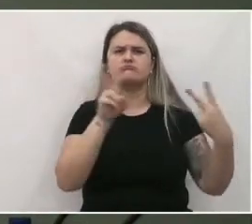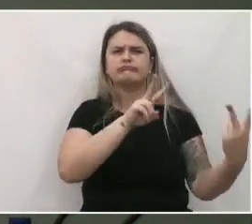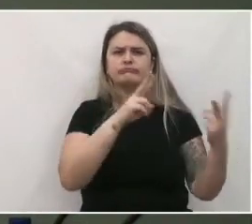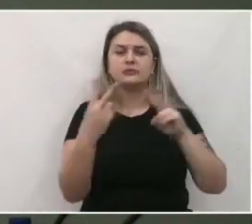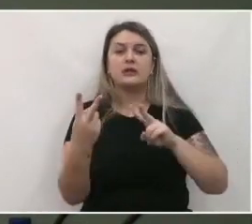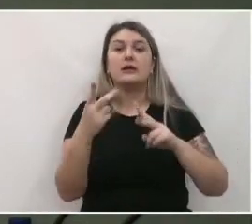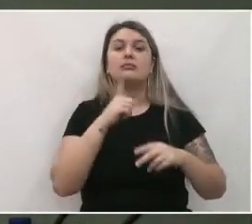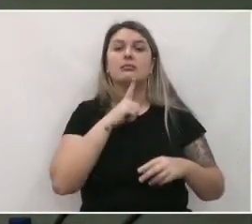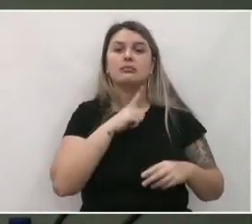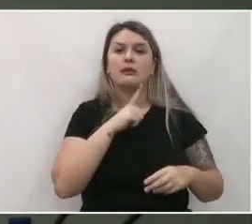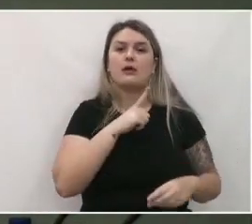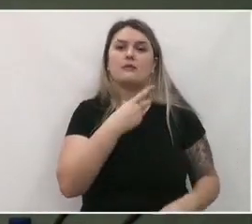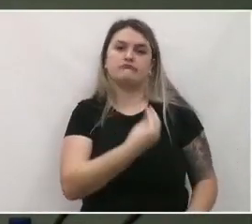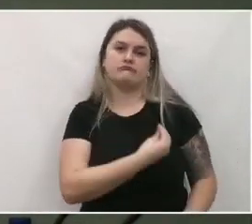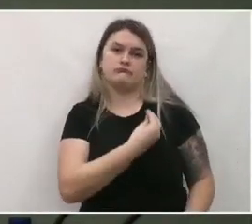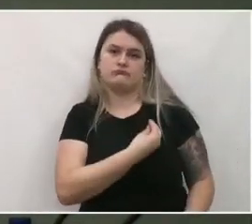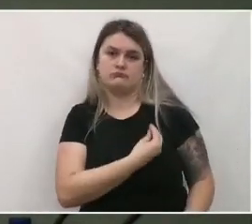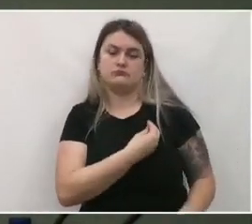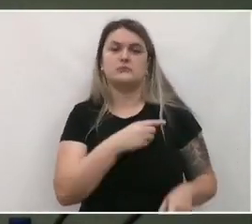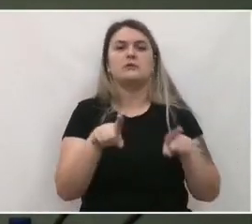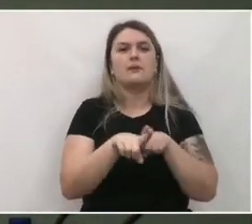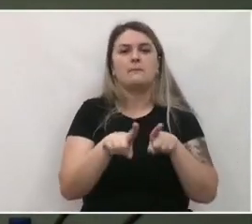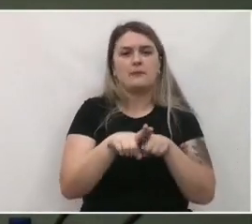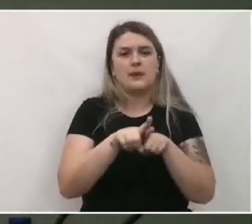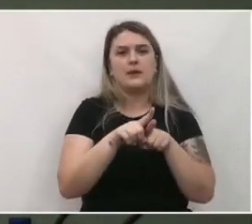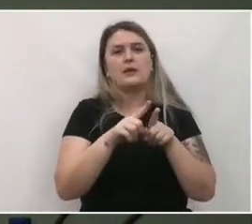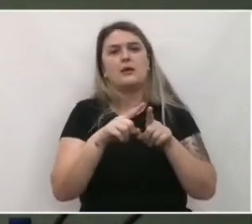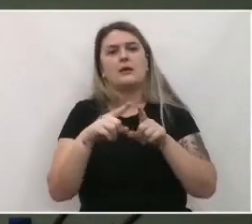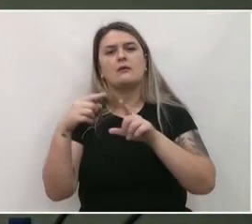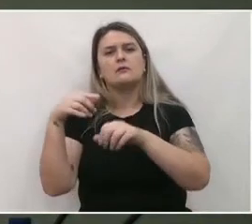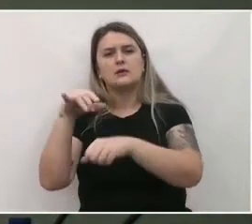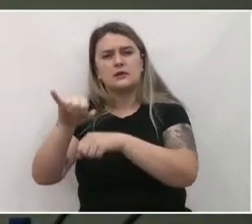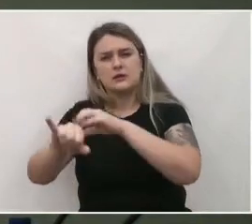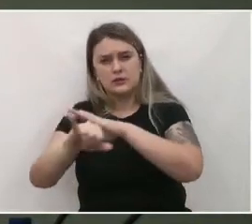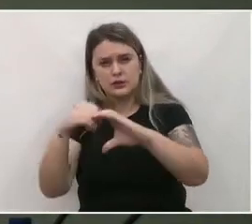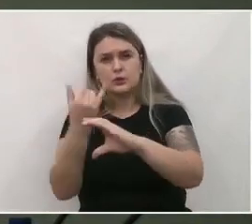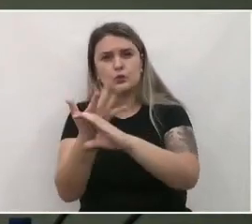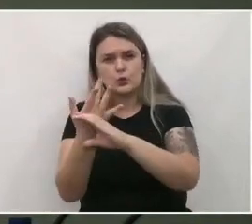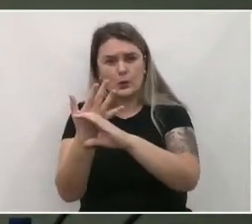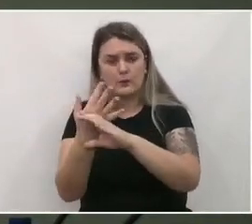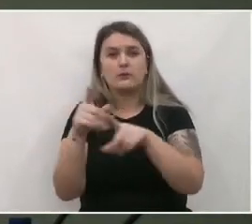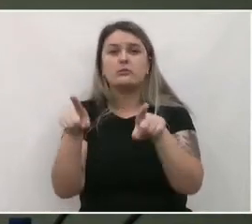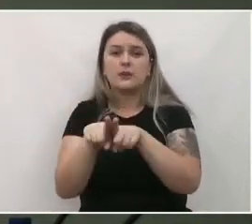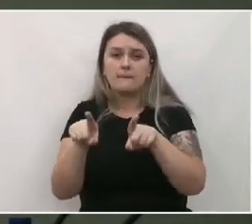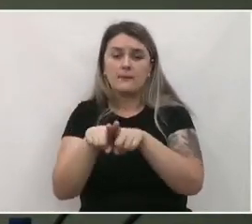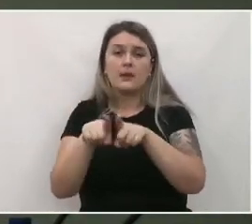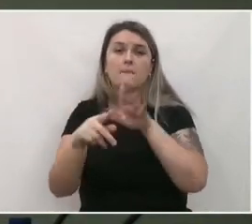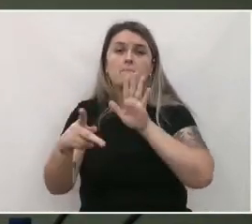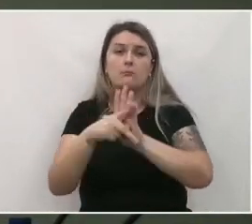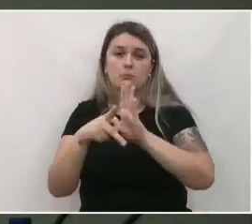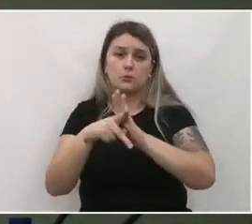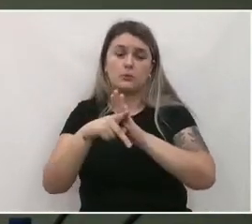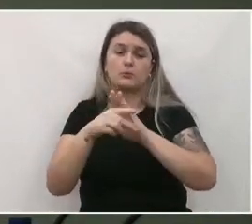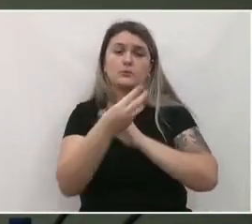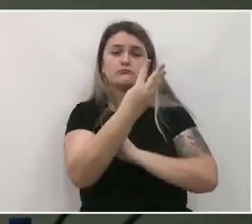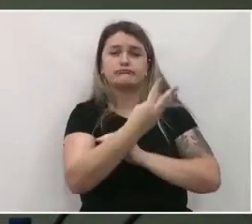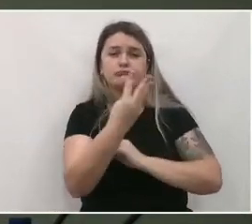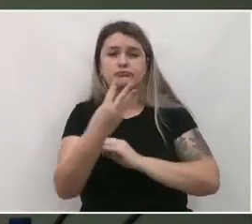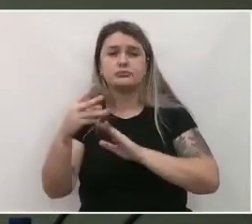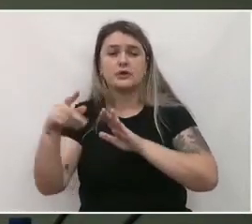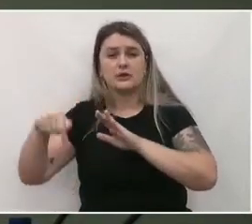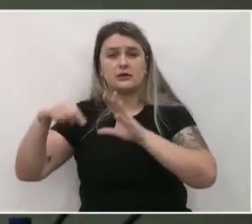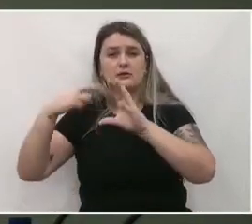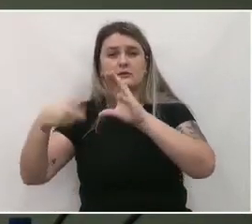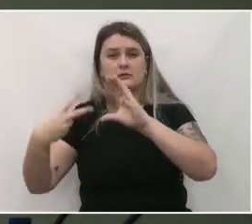uma parte presencial e uma parte por esse canal do YouTube e pelo canal da Câmara de Vereadores também, né?